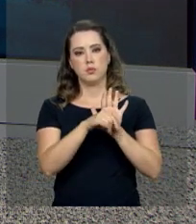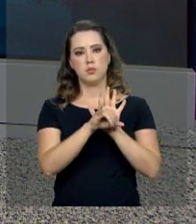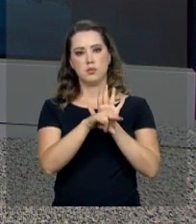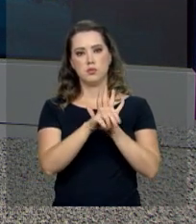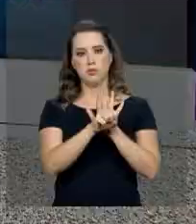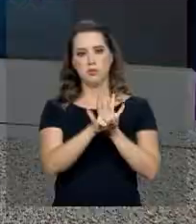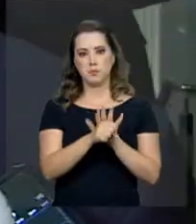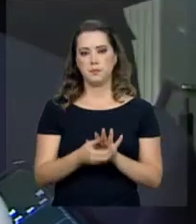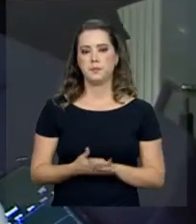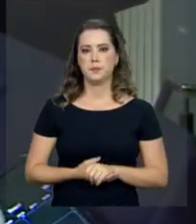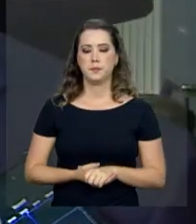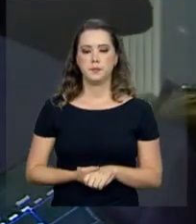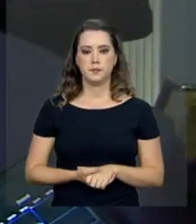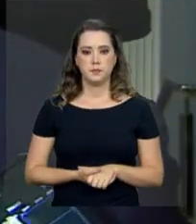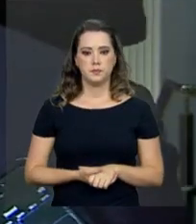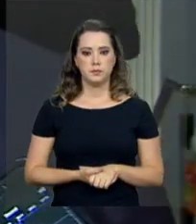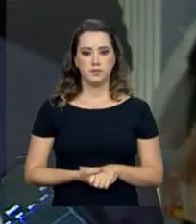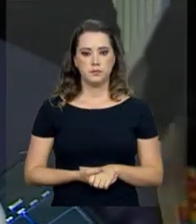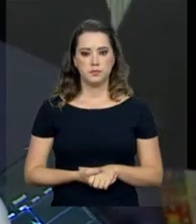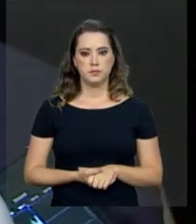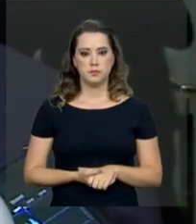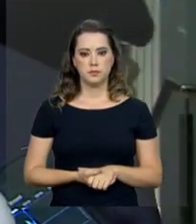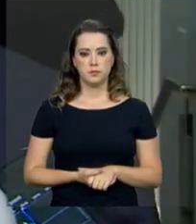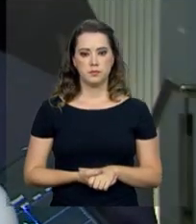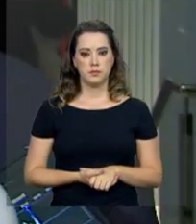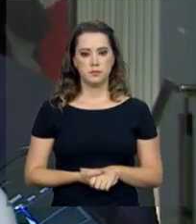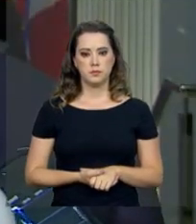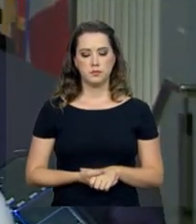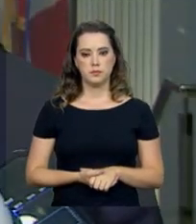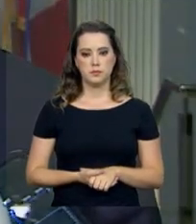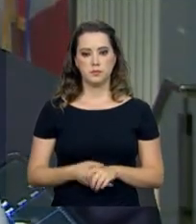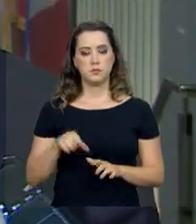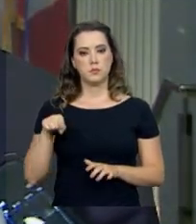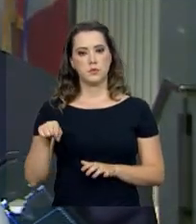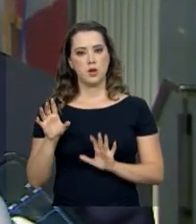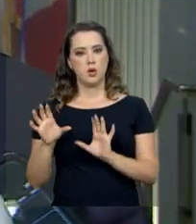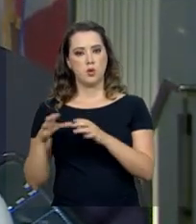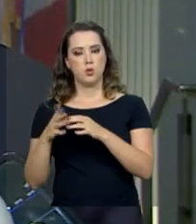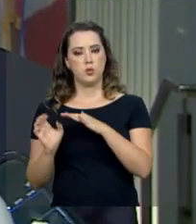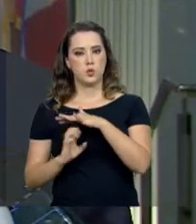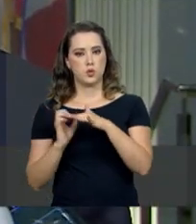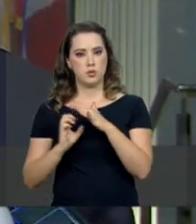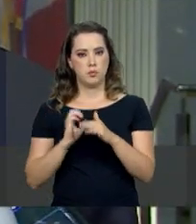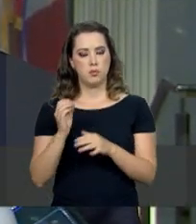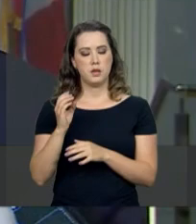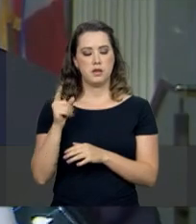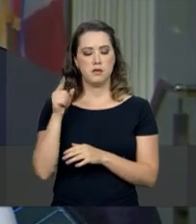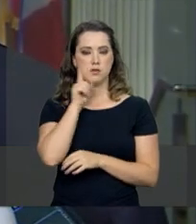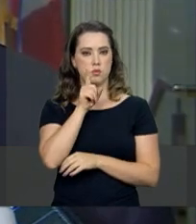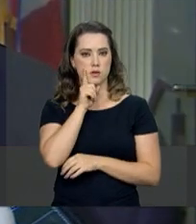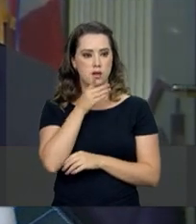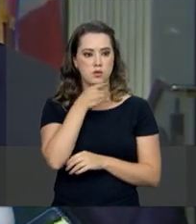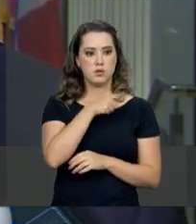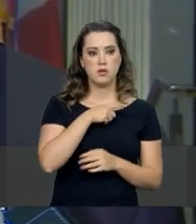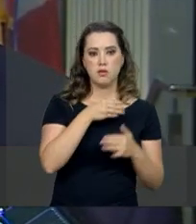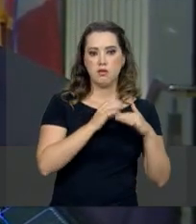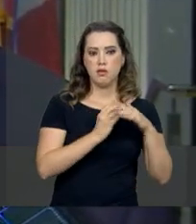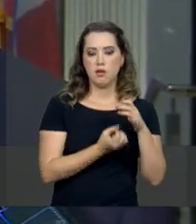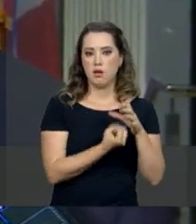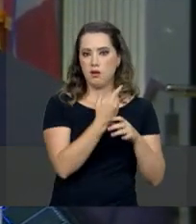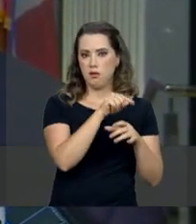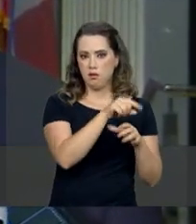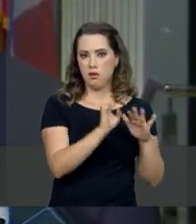Previdência. De maneira geral, são empresas americanas com negócio no Brasil e, evidentemente, com uma enorme